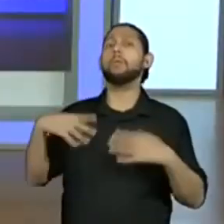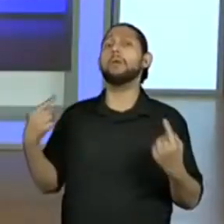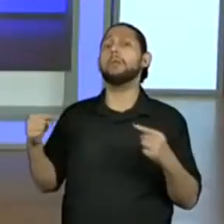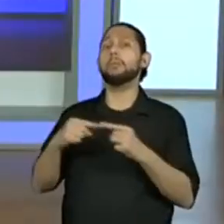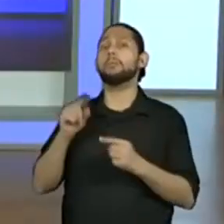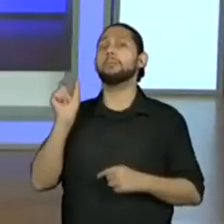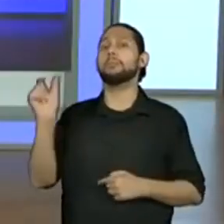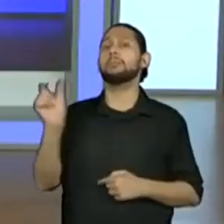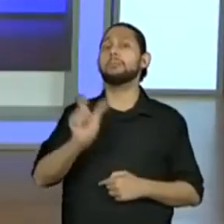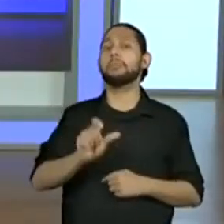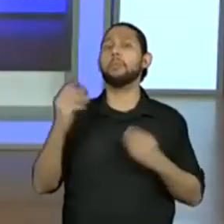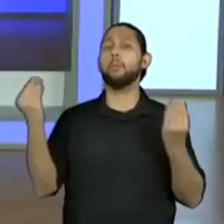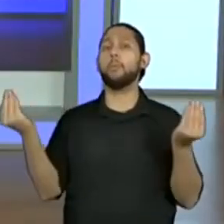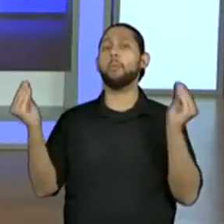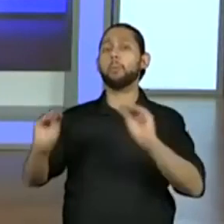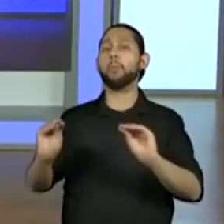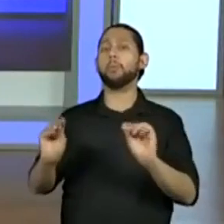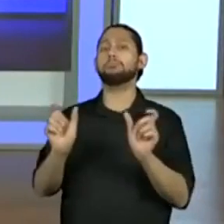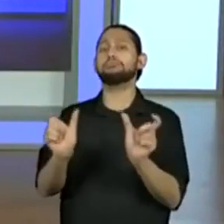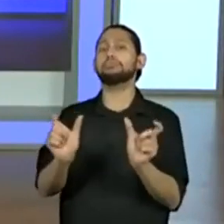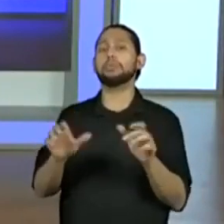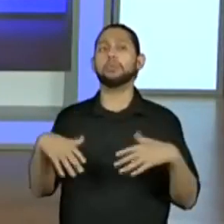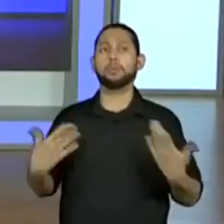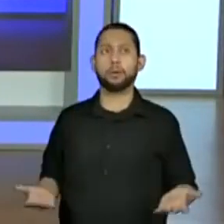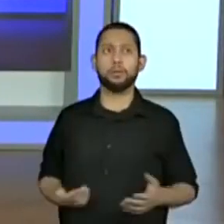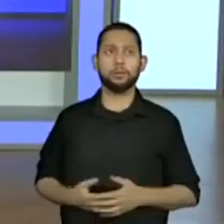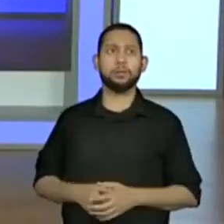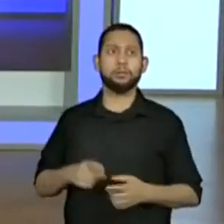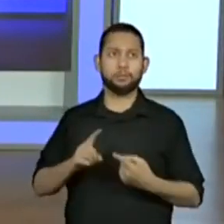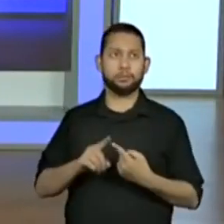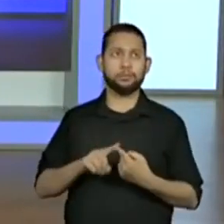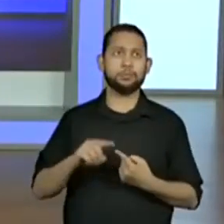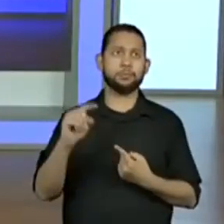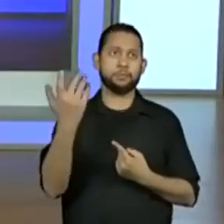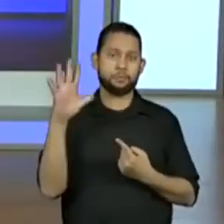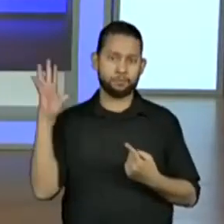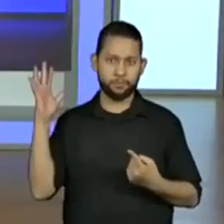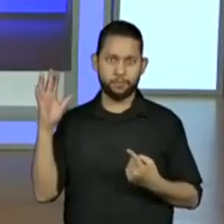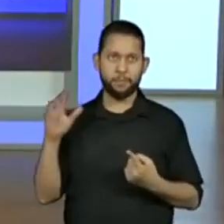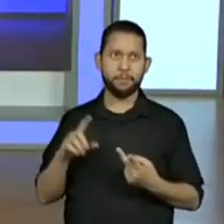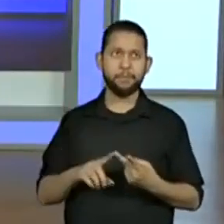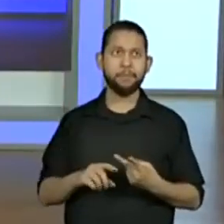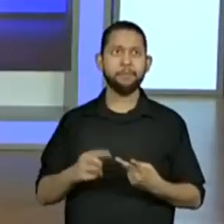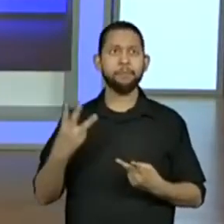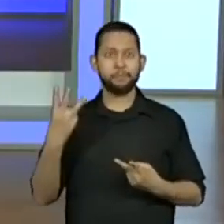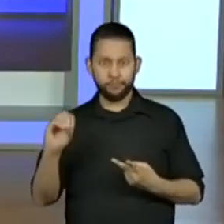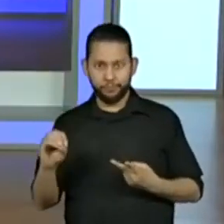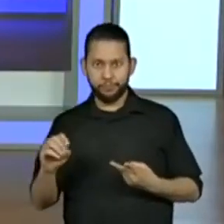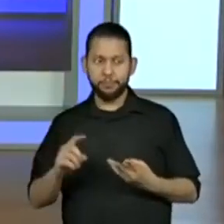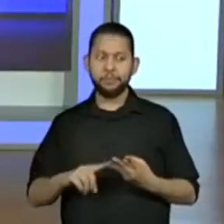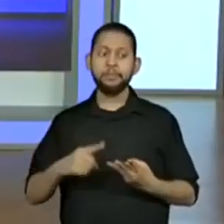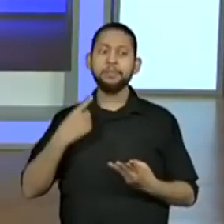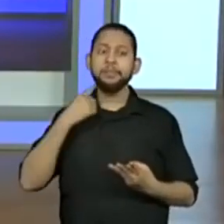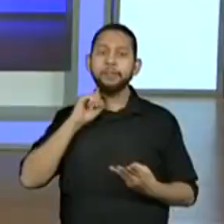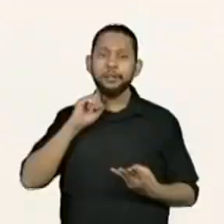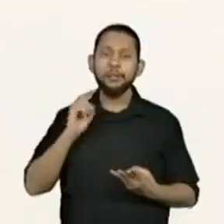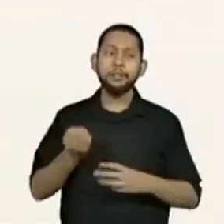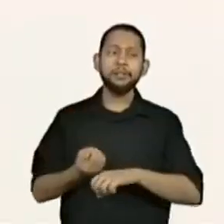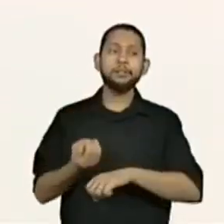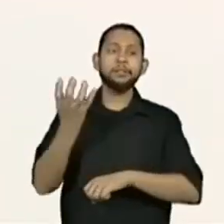As palavras que estão aqui no banco de palavras são floresta, trinta, poluição,